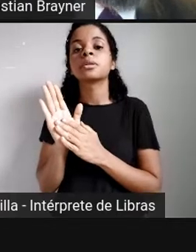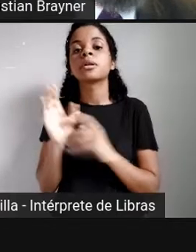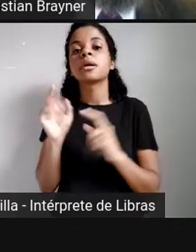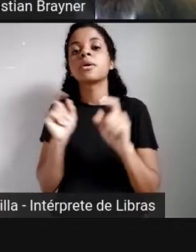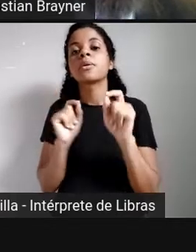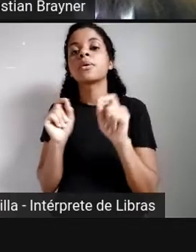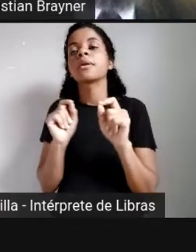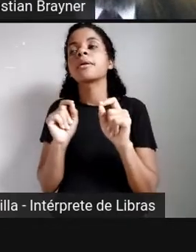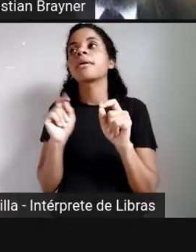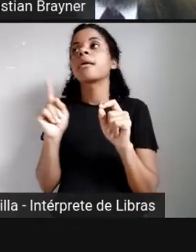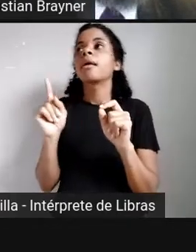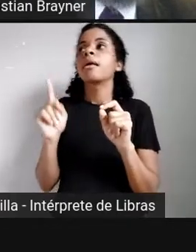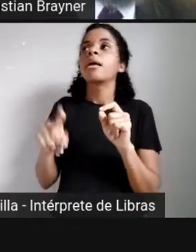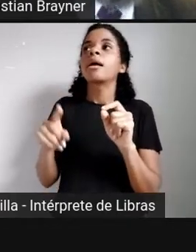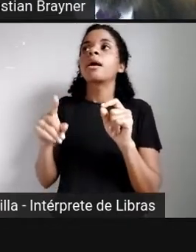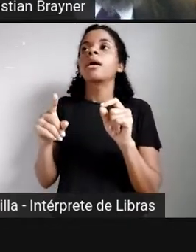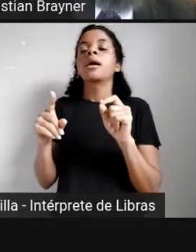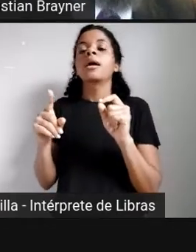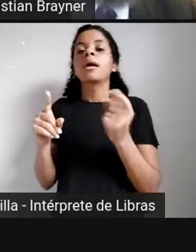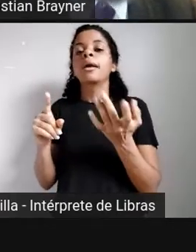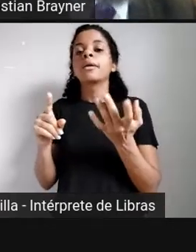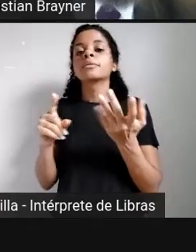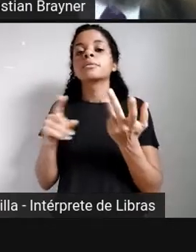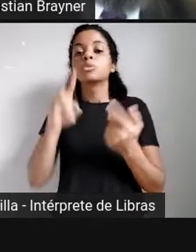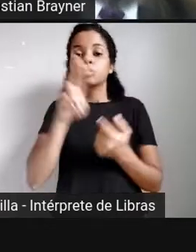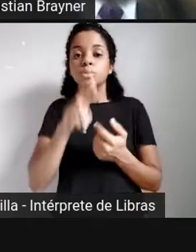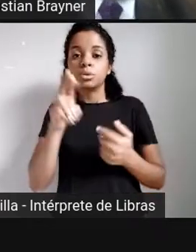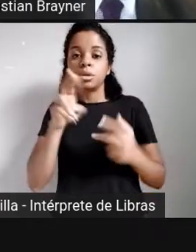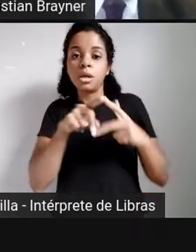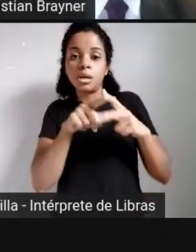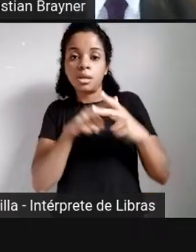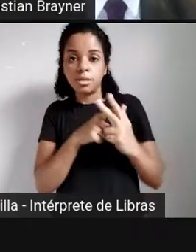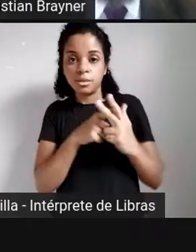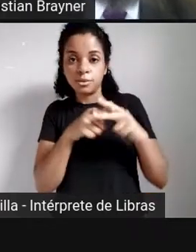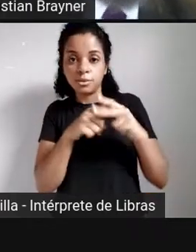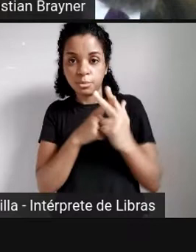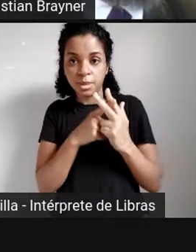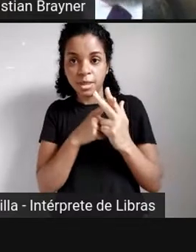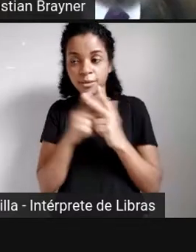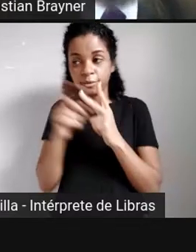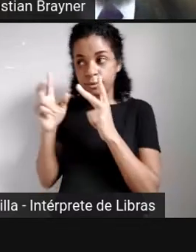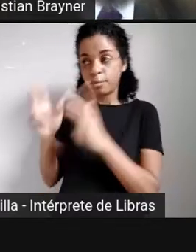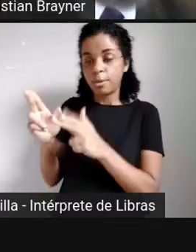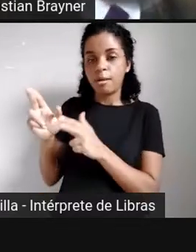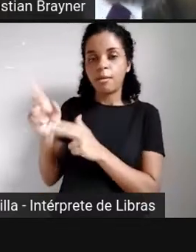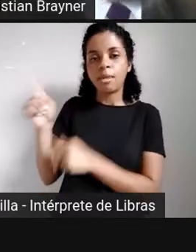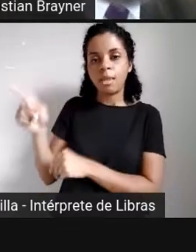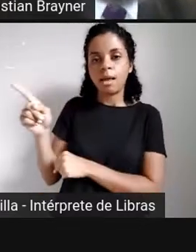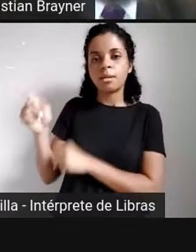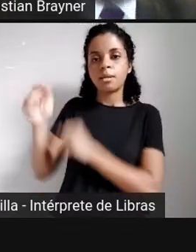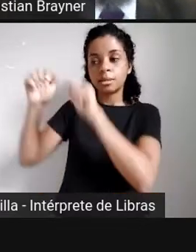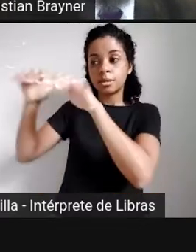evidentemente, do instrumento da Assembleia de São Paulo, nós poderíamos falar em relação a outros